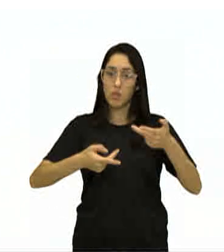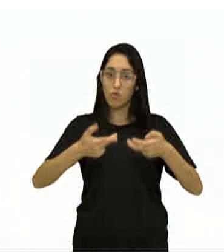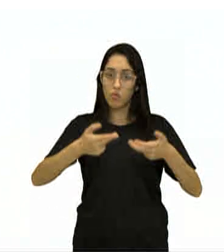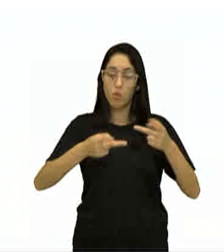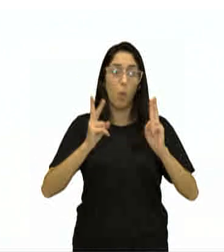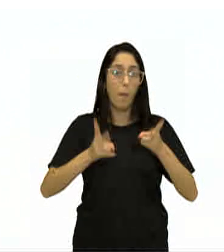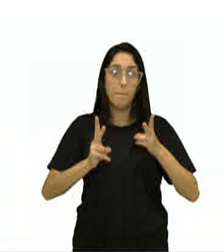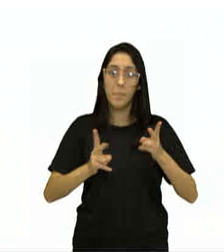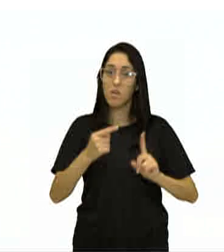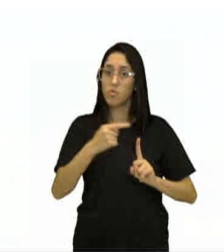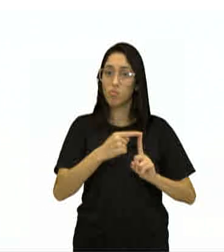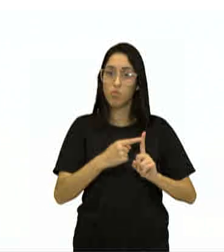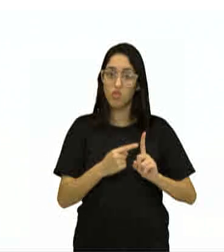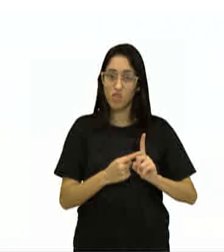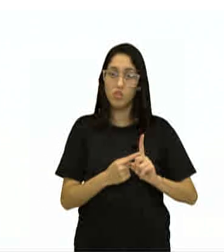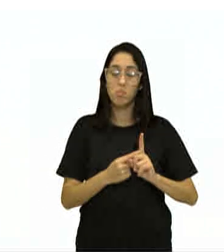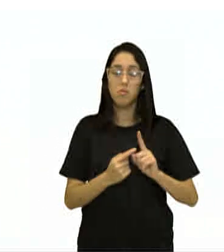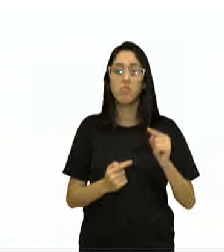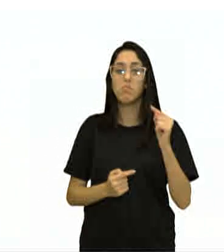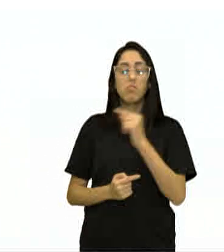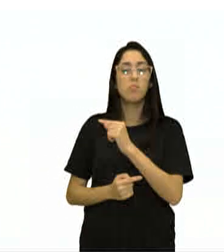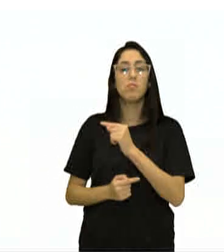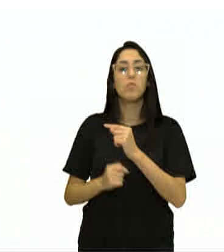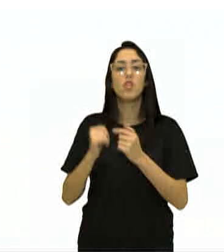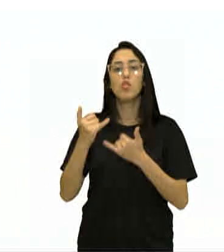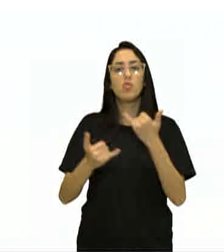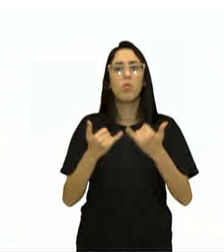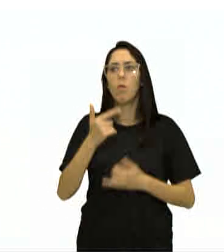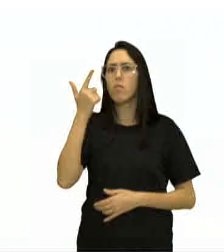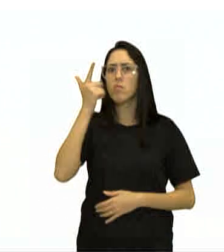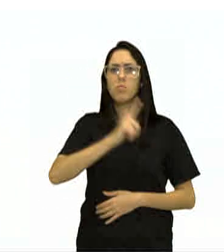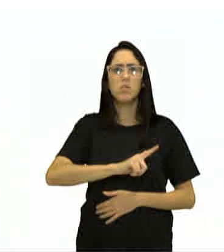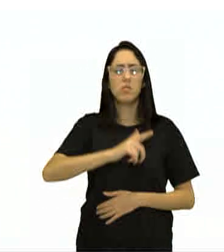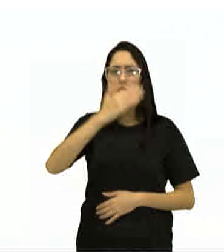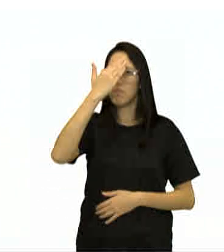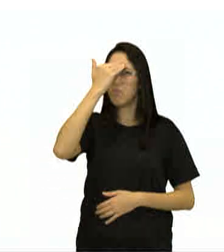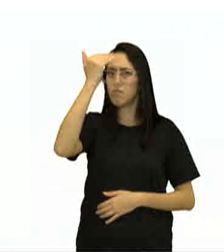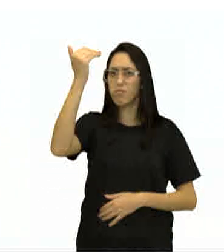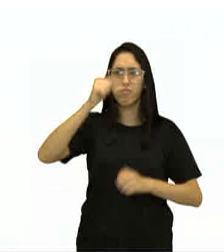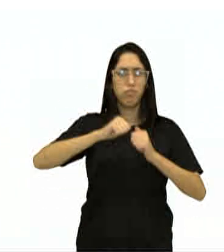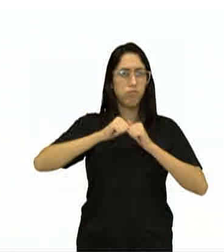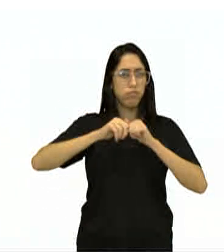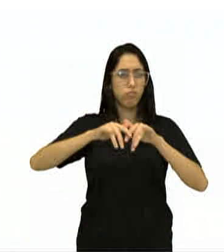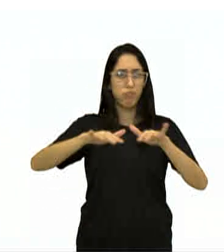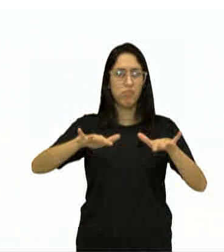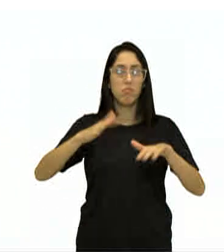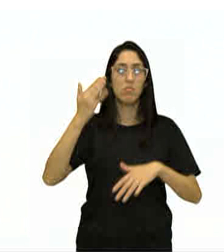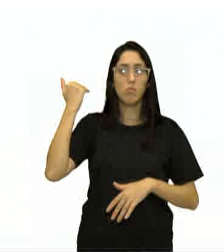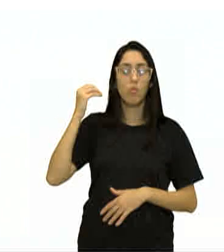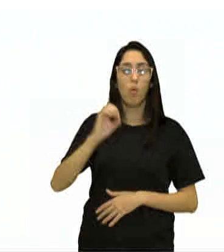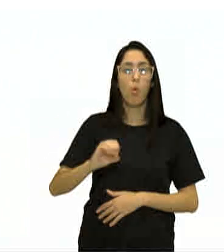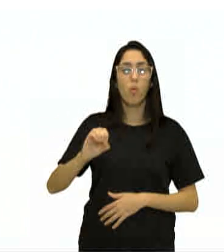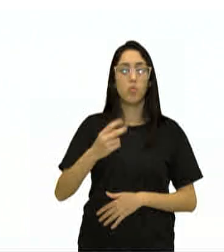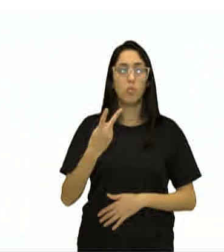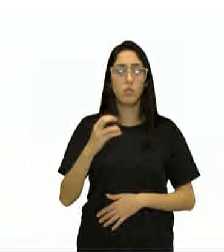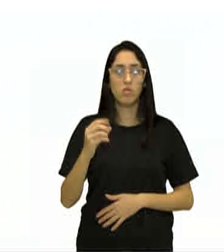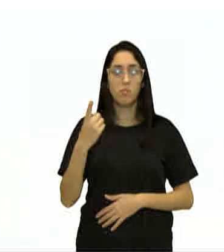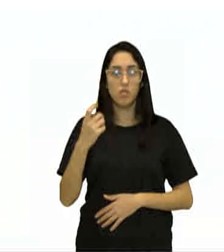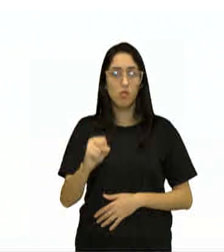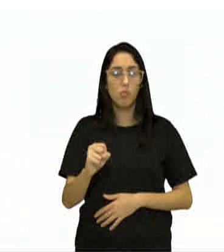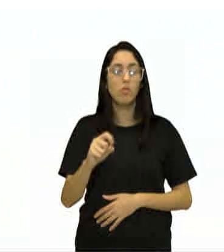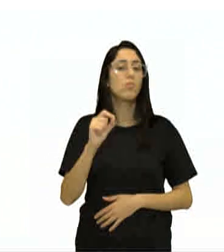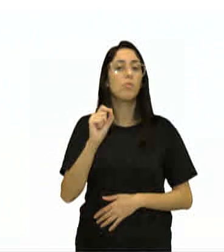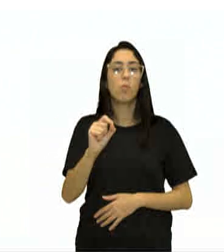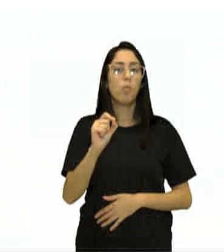gênero, Free Fire se tornou um sucesso, atingindo até outubro de 2018, a marca de